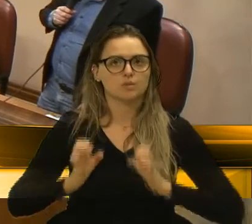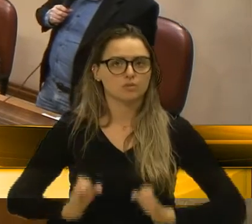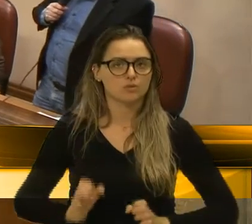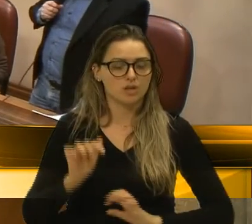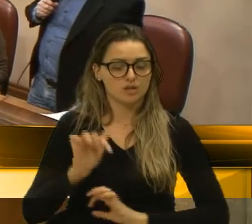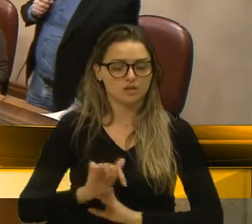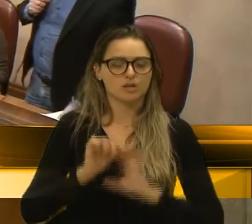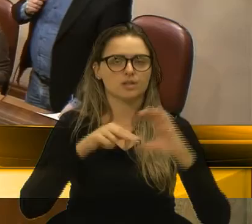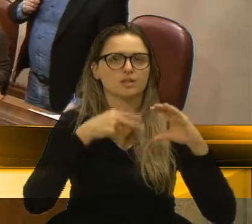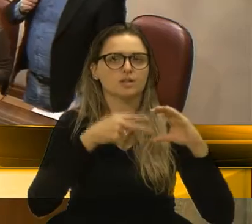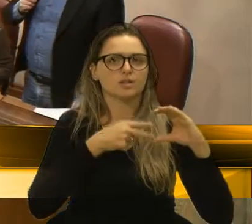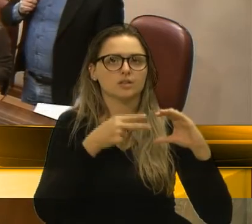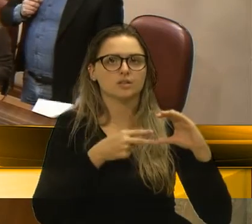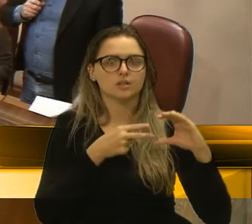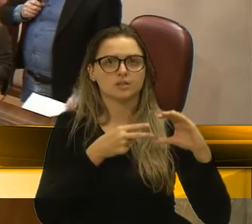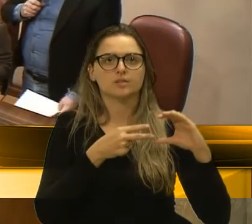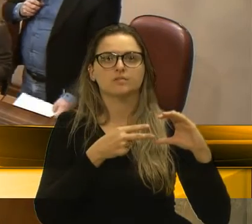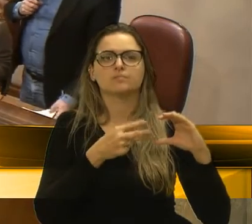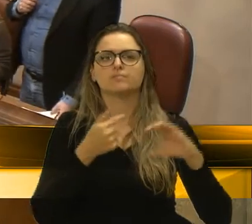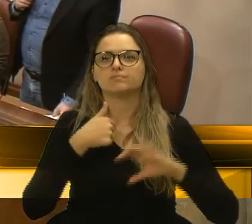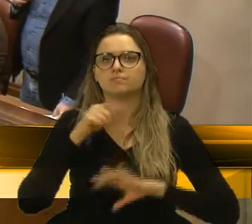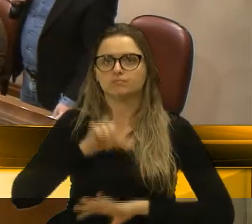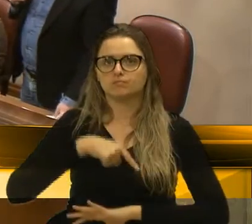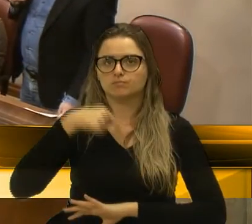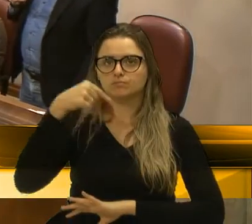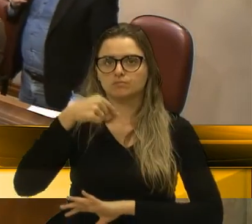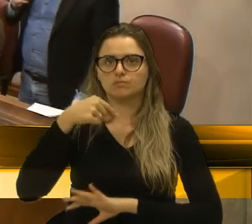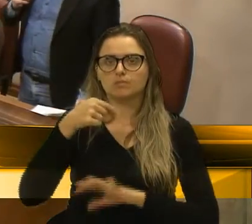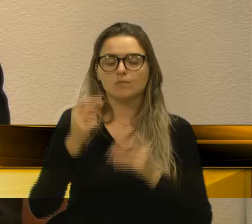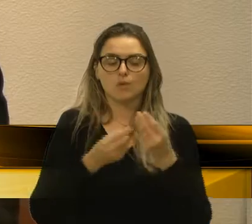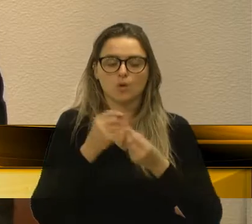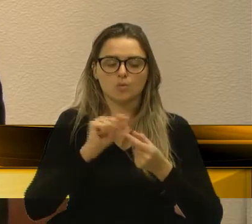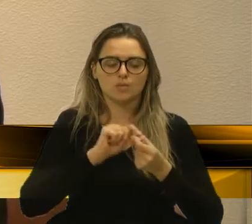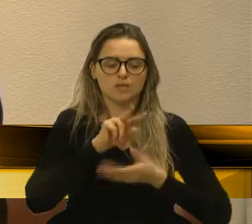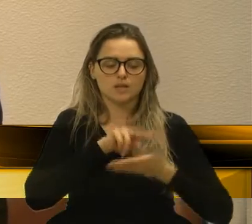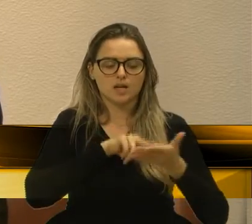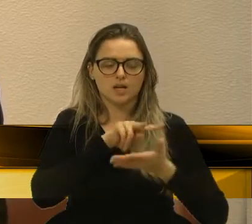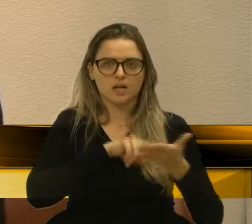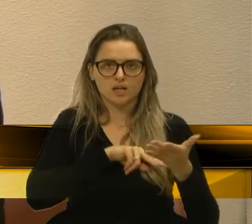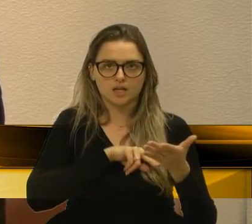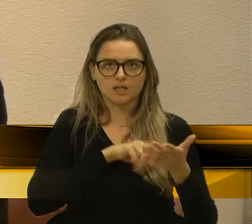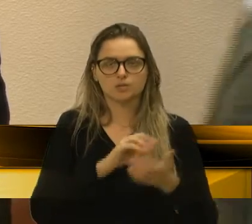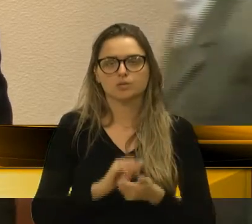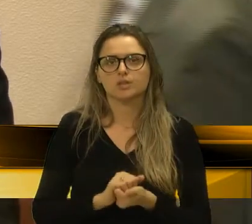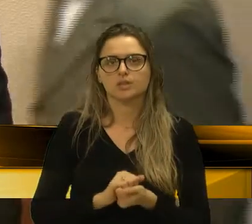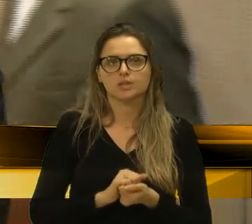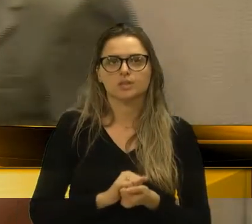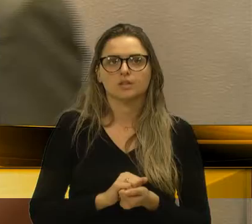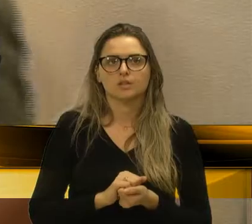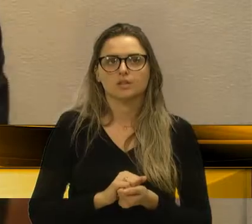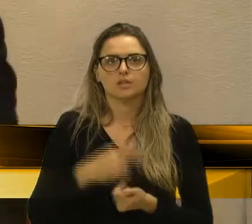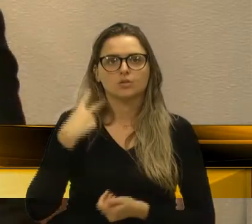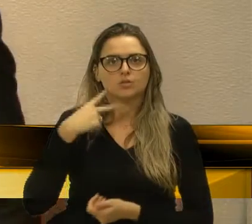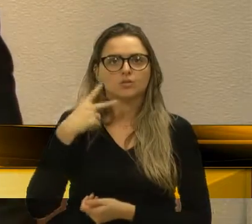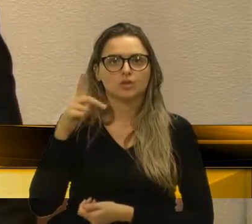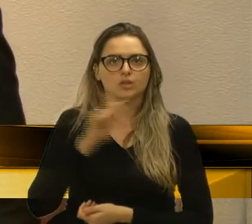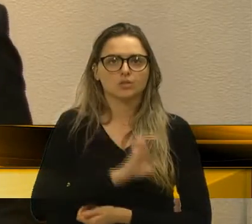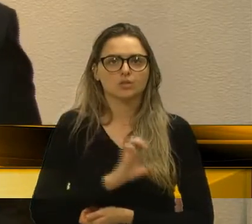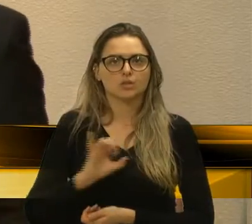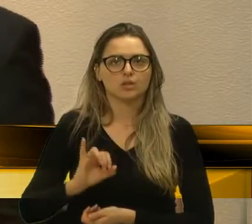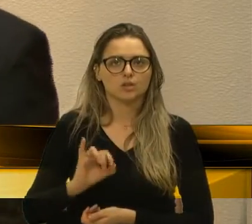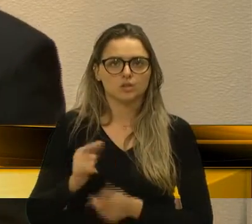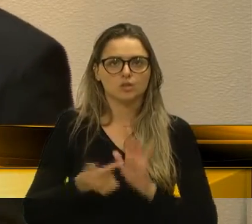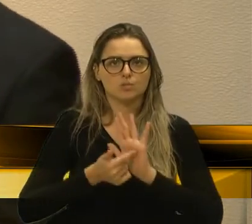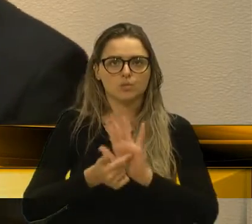desta Casa e fui escolhido como revisor da matéria na época. O vereador Ed Carlos